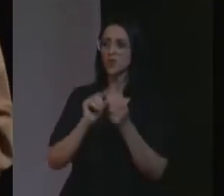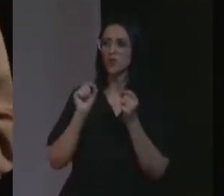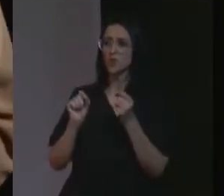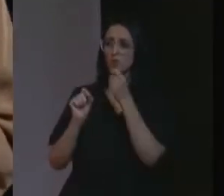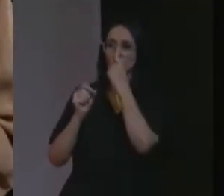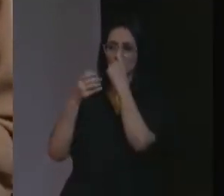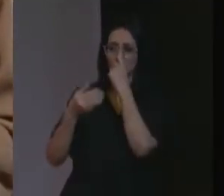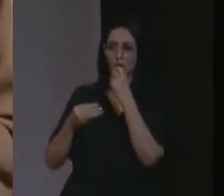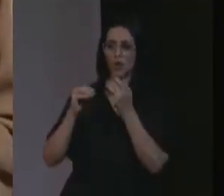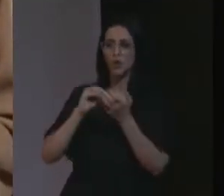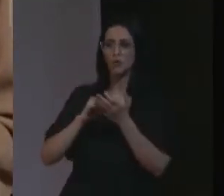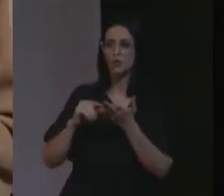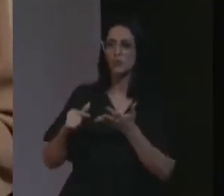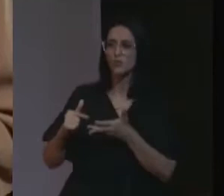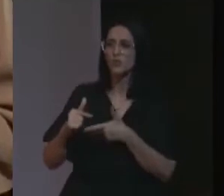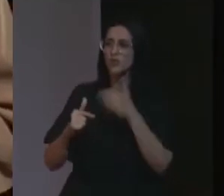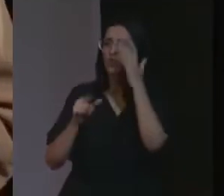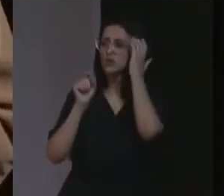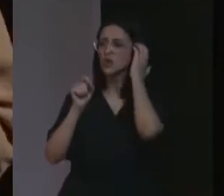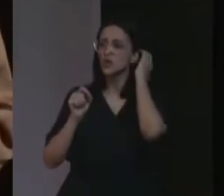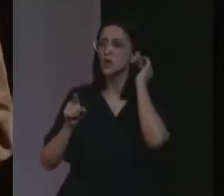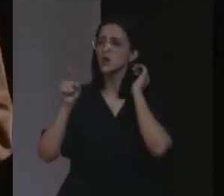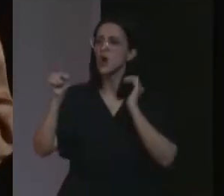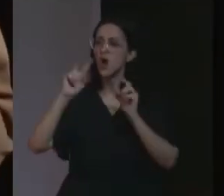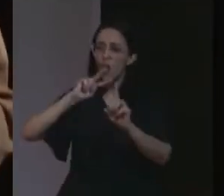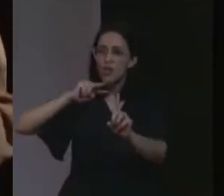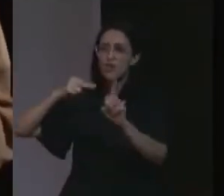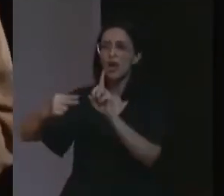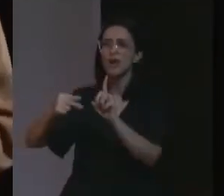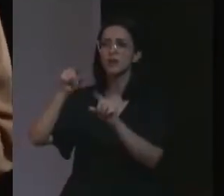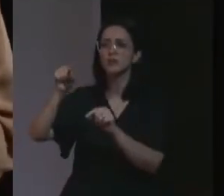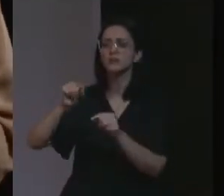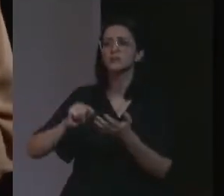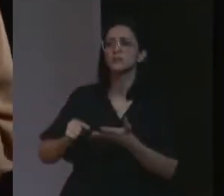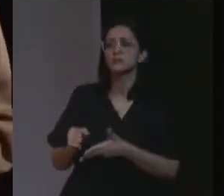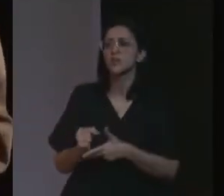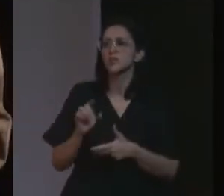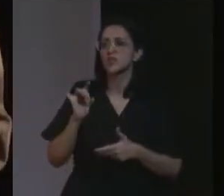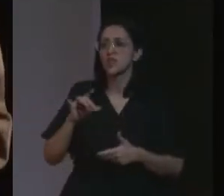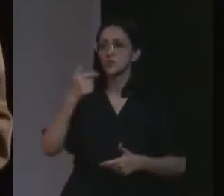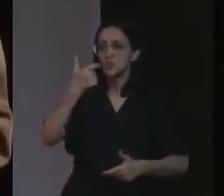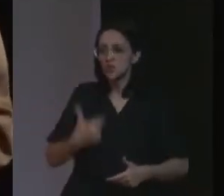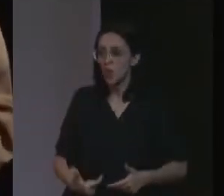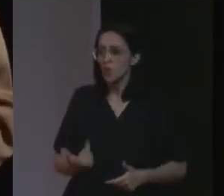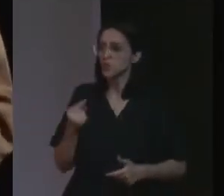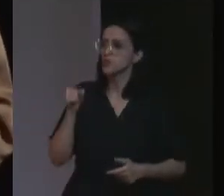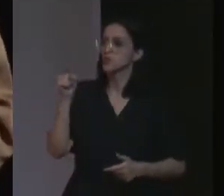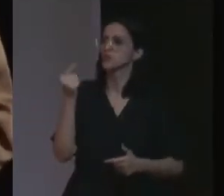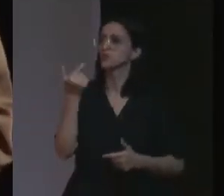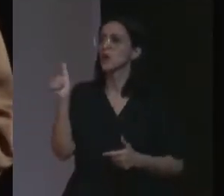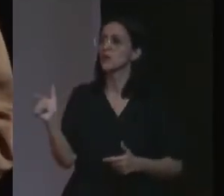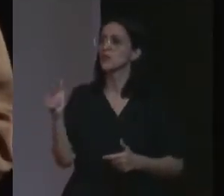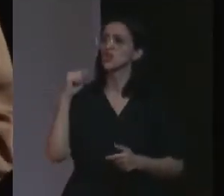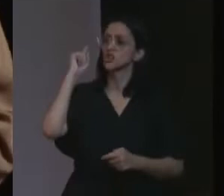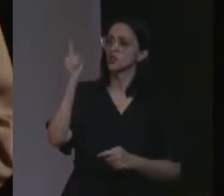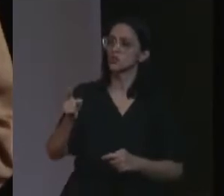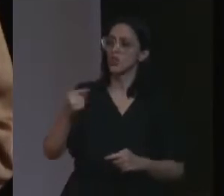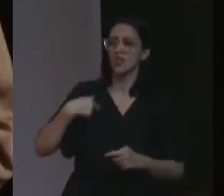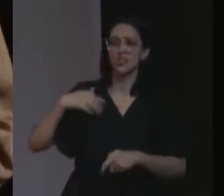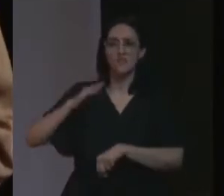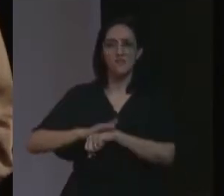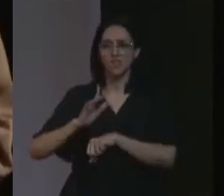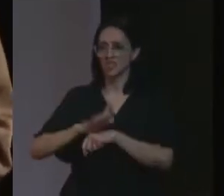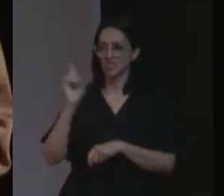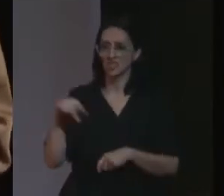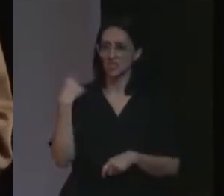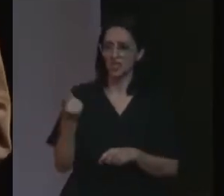Faltou muito um buntu nesse governo. Faltou muito olhar. Porque quando eu só sou, quando o outro é. E eu acho que isso o Bolsonaro nunca fez